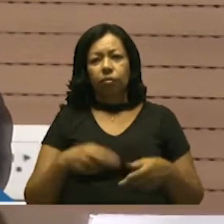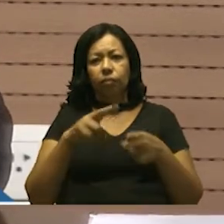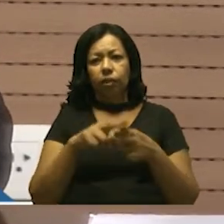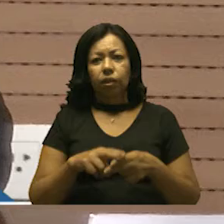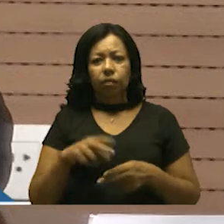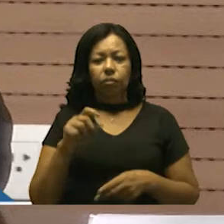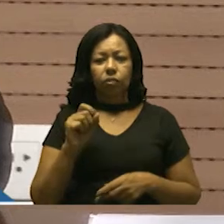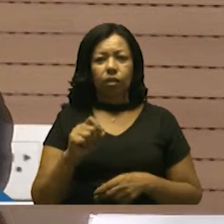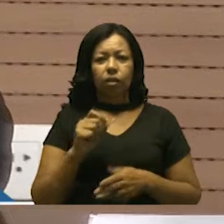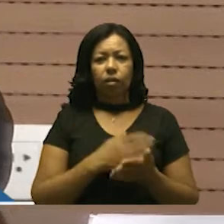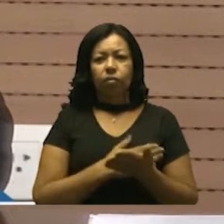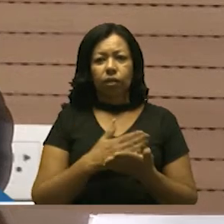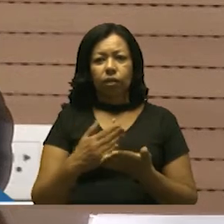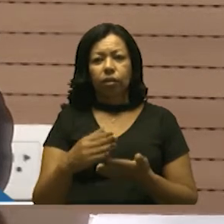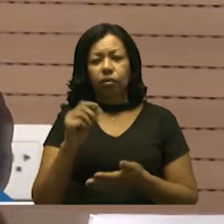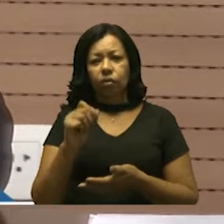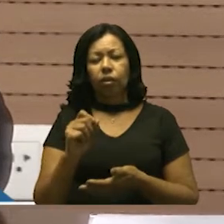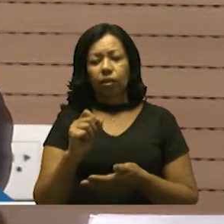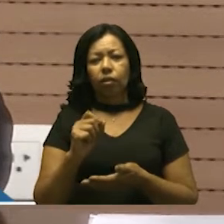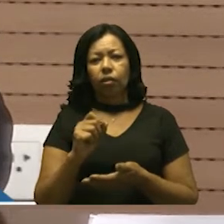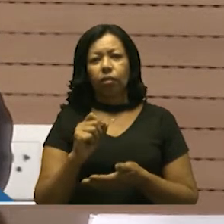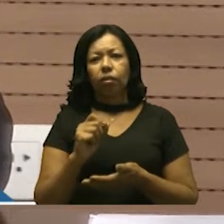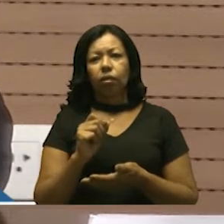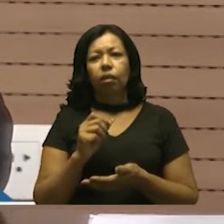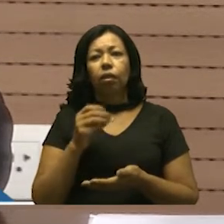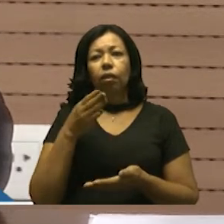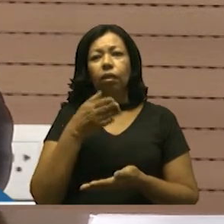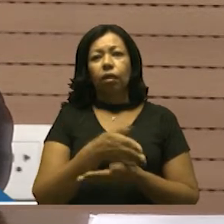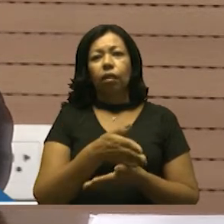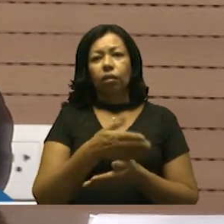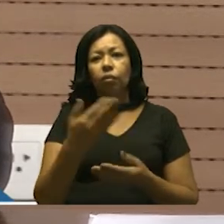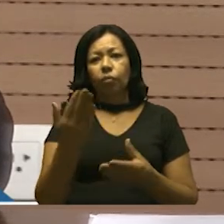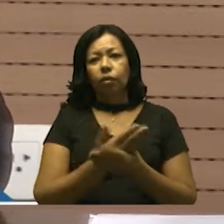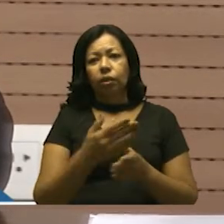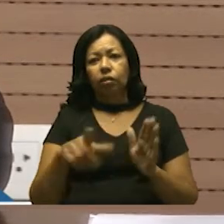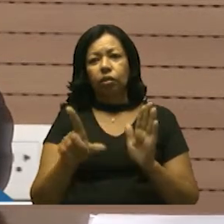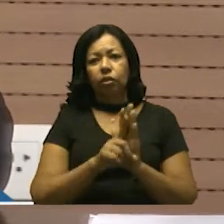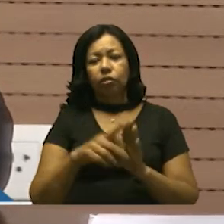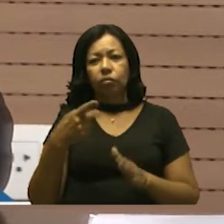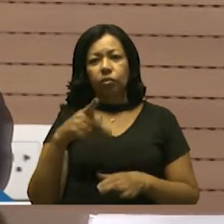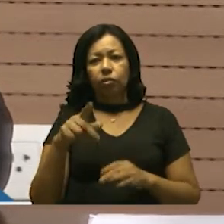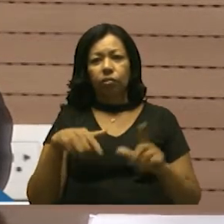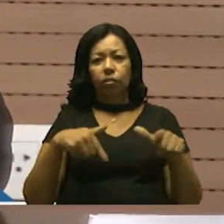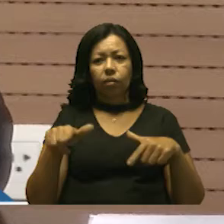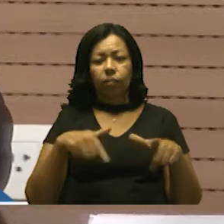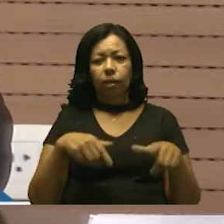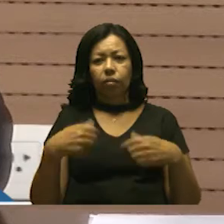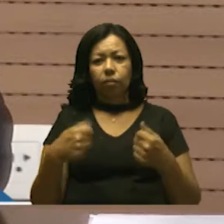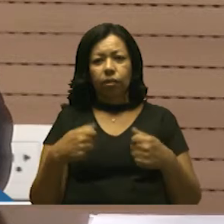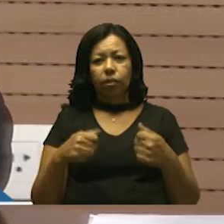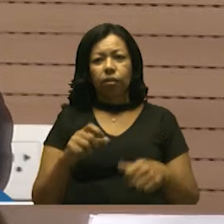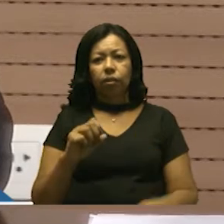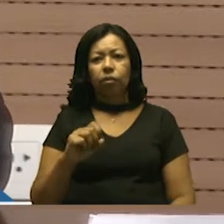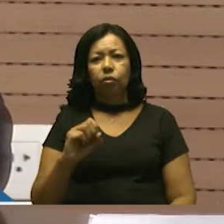é a fase que deflagra o processo legislativo e o seu exercício depende